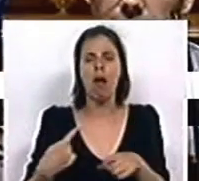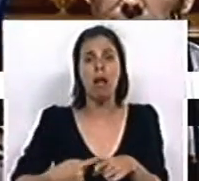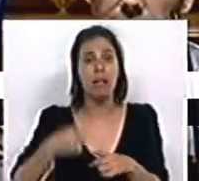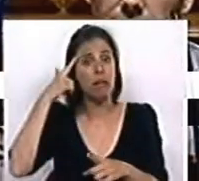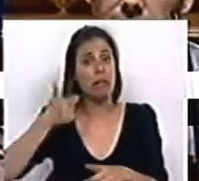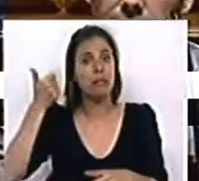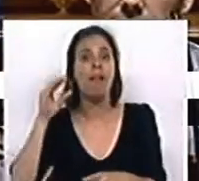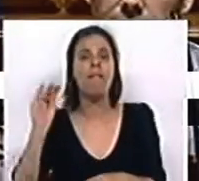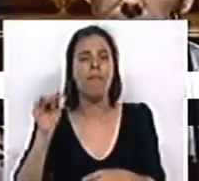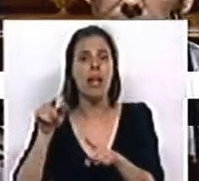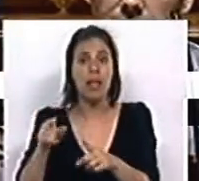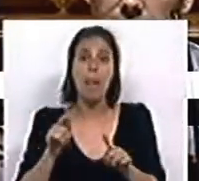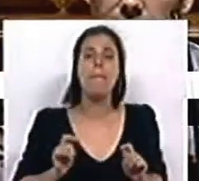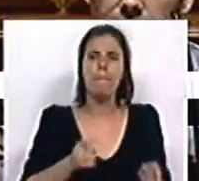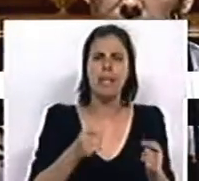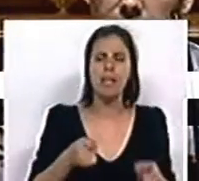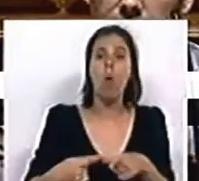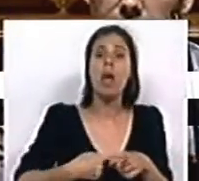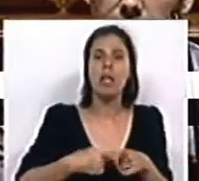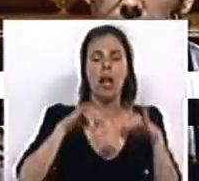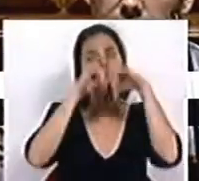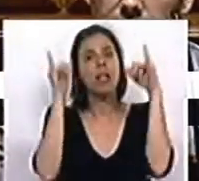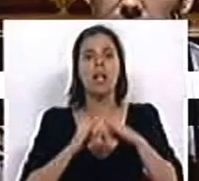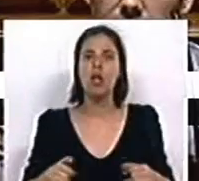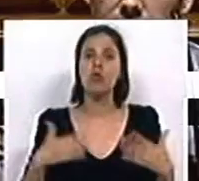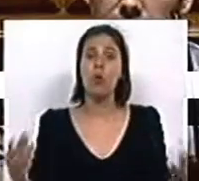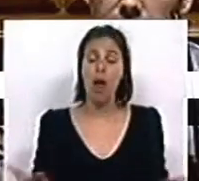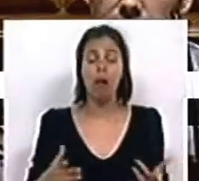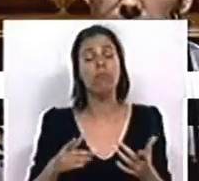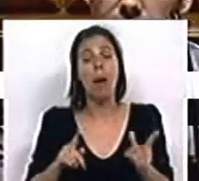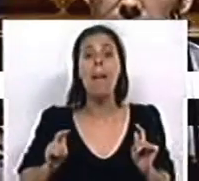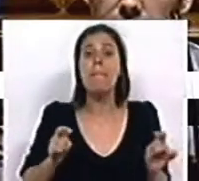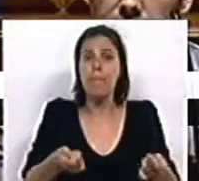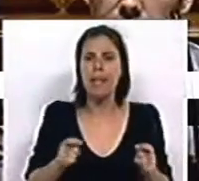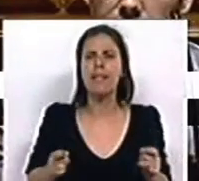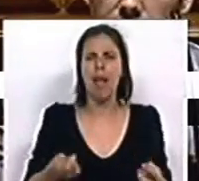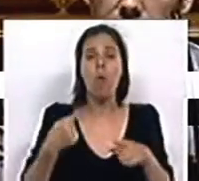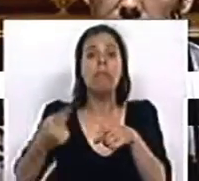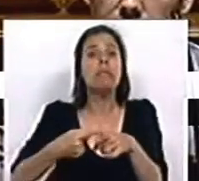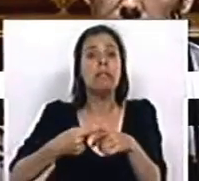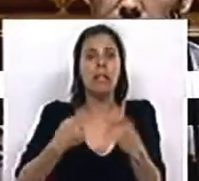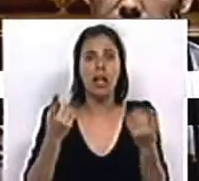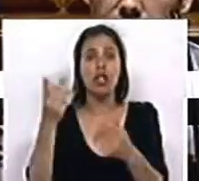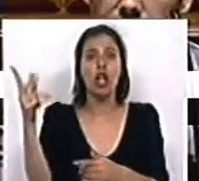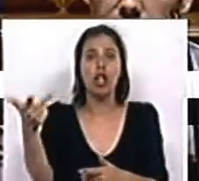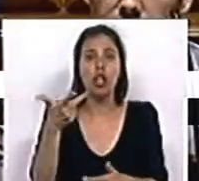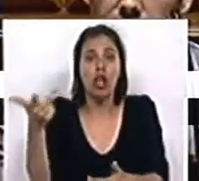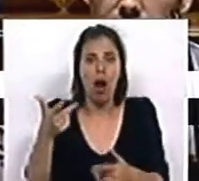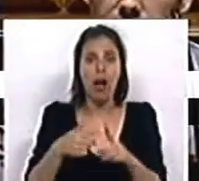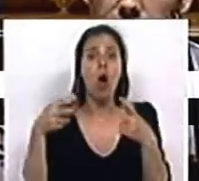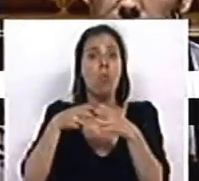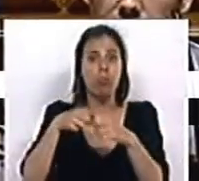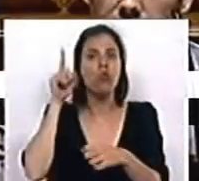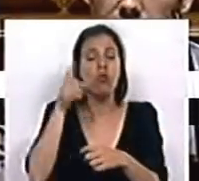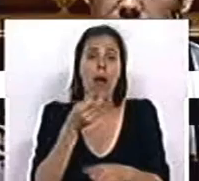interesses financeiros, perante a pressão dos interesses internacionais, perante a pressão dos interesses da Troika e de